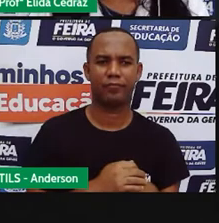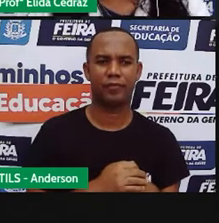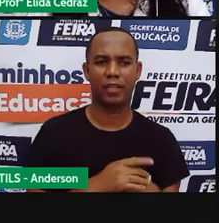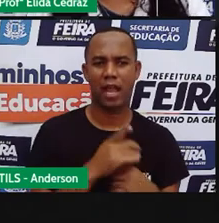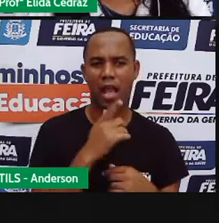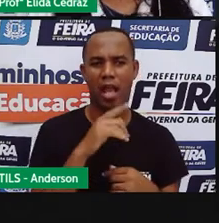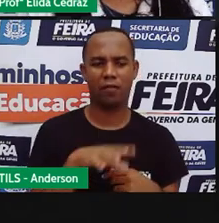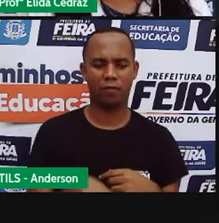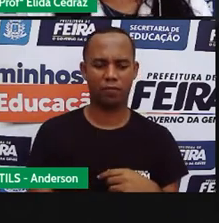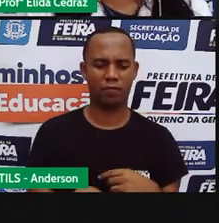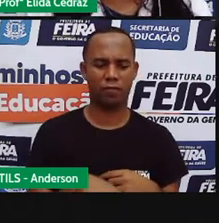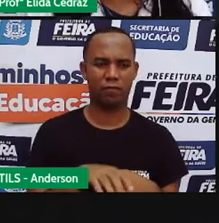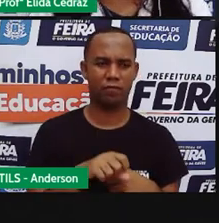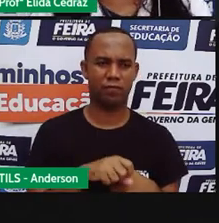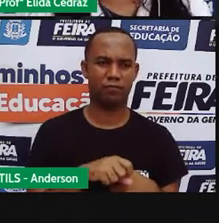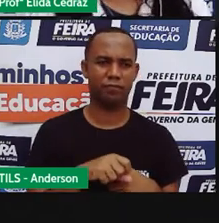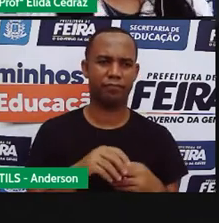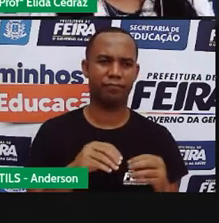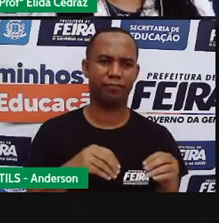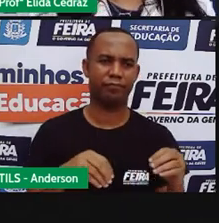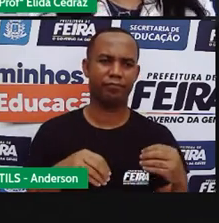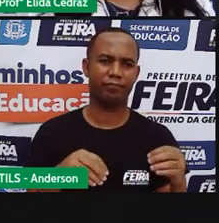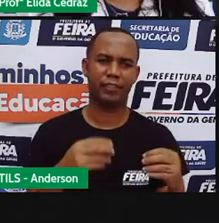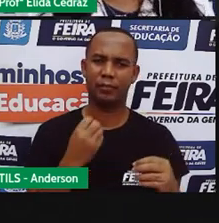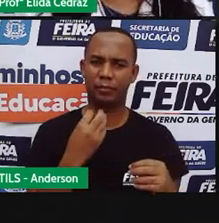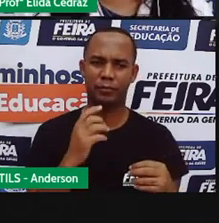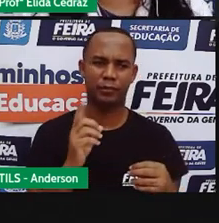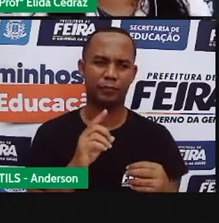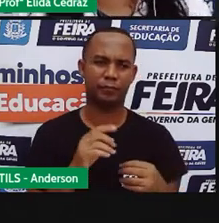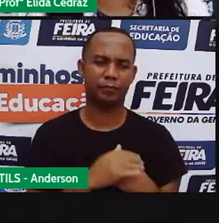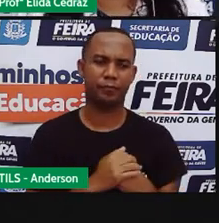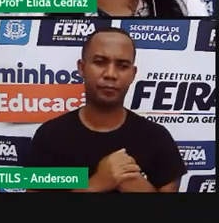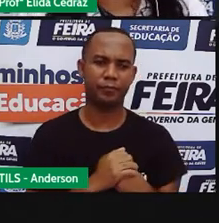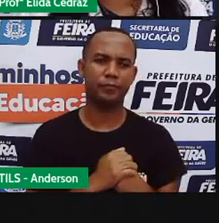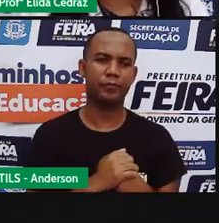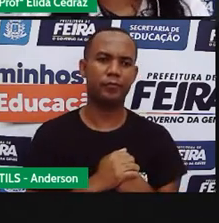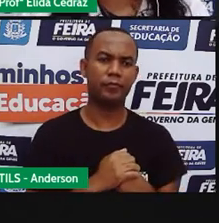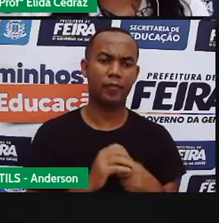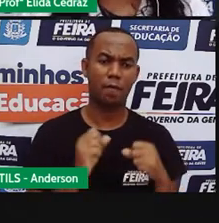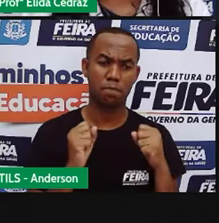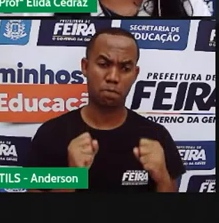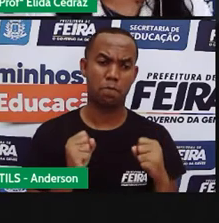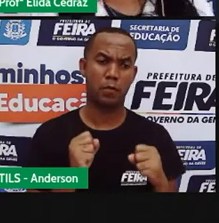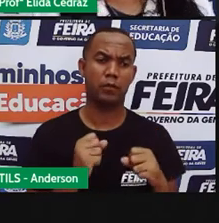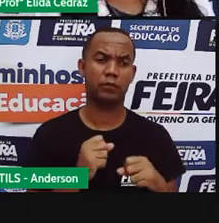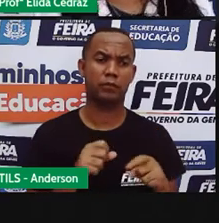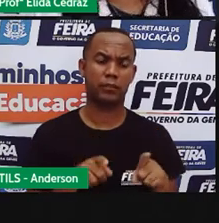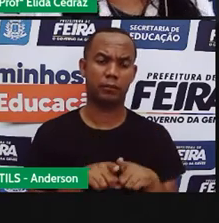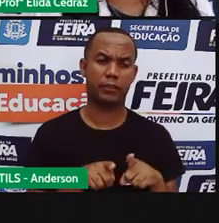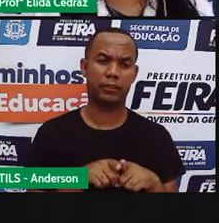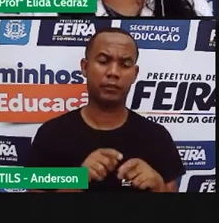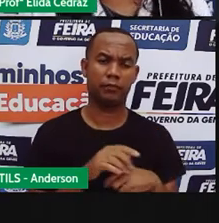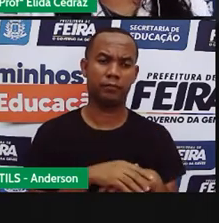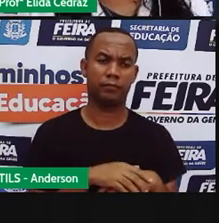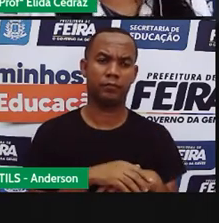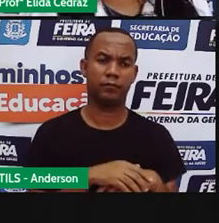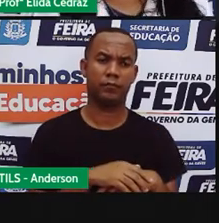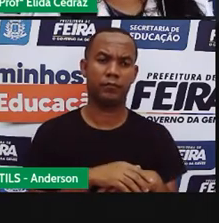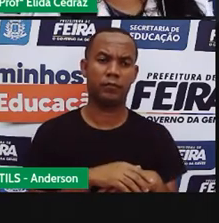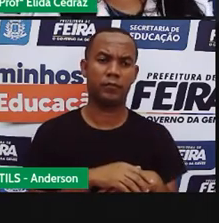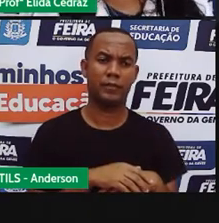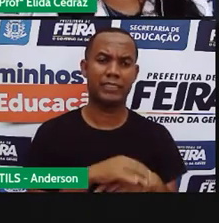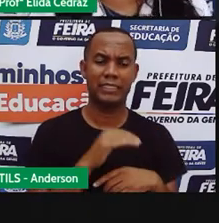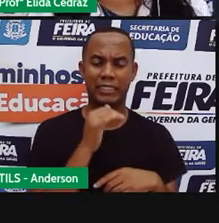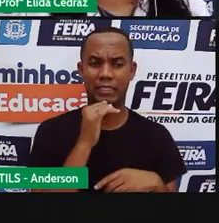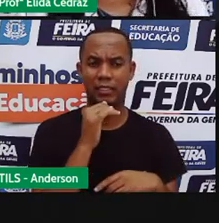água. Mas ela fica úmida. E a palha também, é resistente. A palha, ela só não